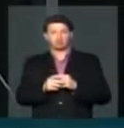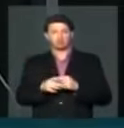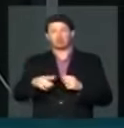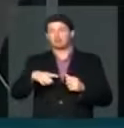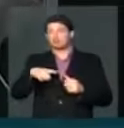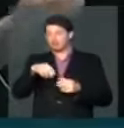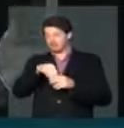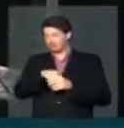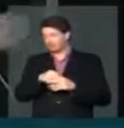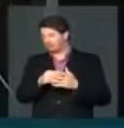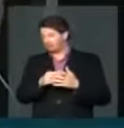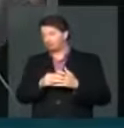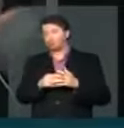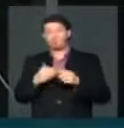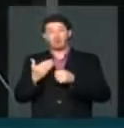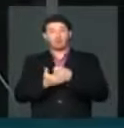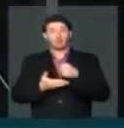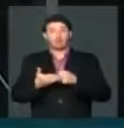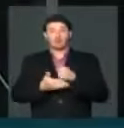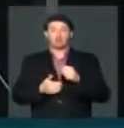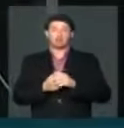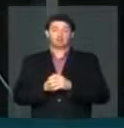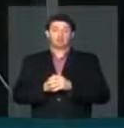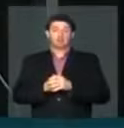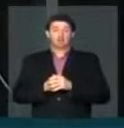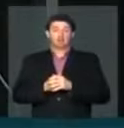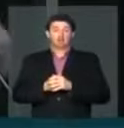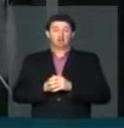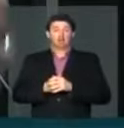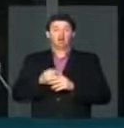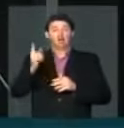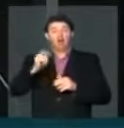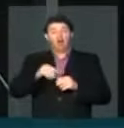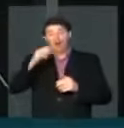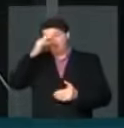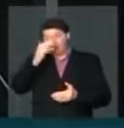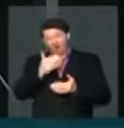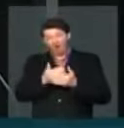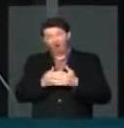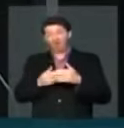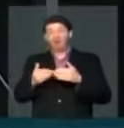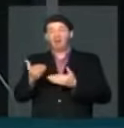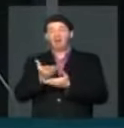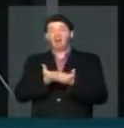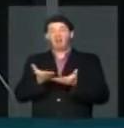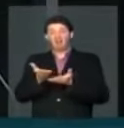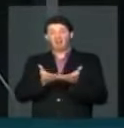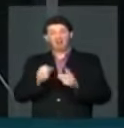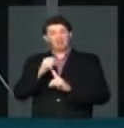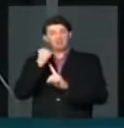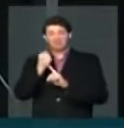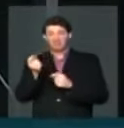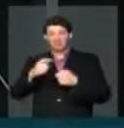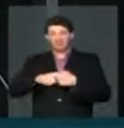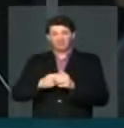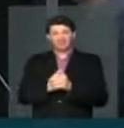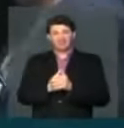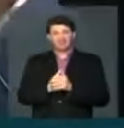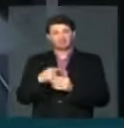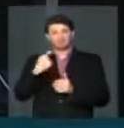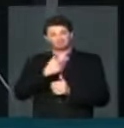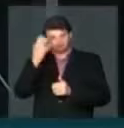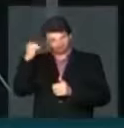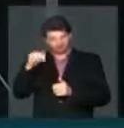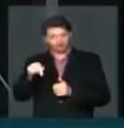tem, ele é baseado em um princípio, que é o princípio da crença da ressocialização. Aqui nós